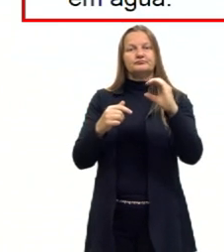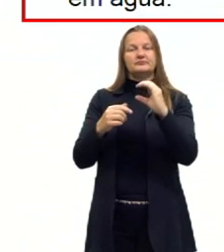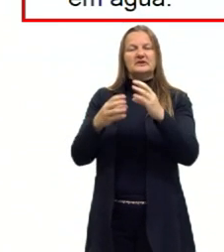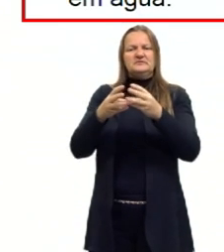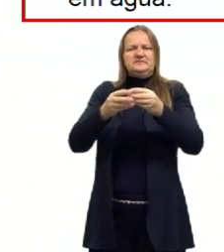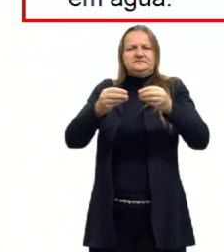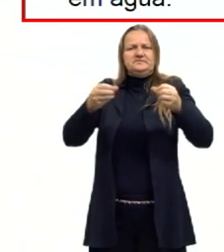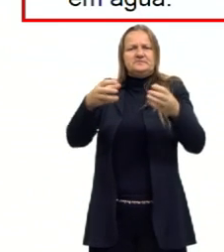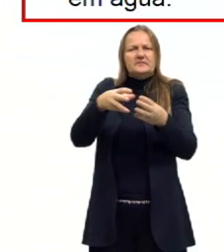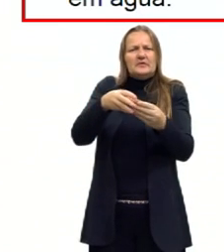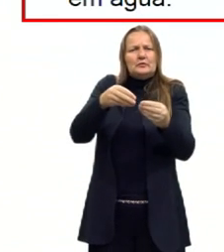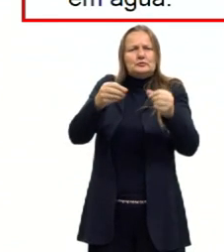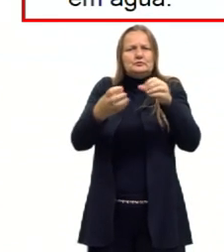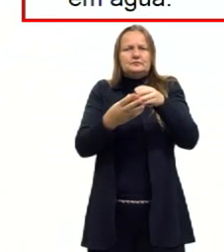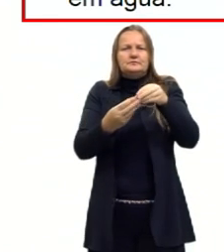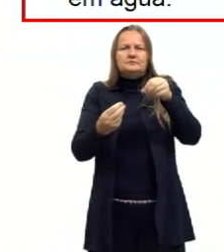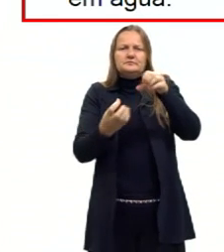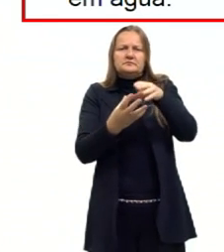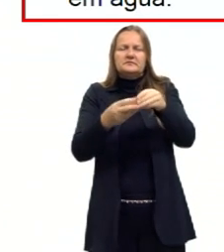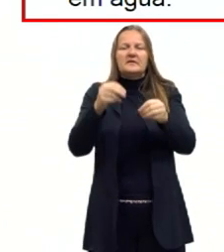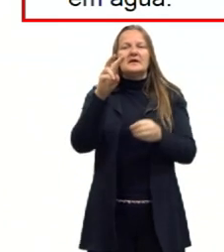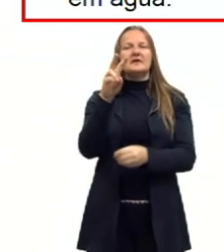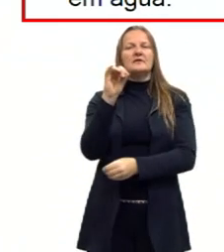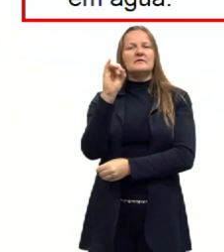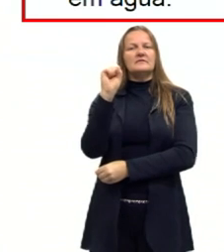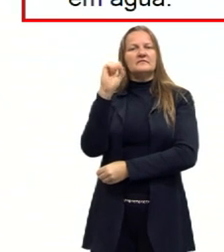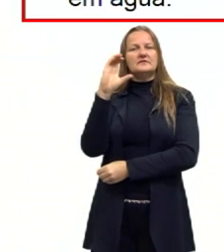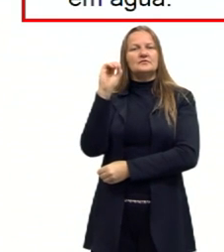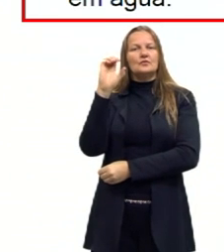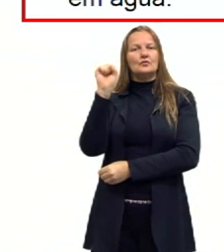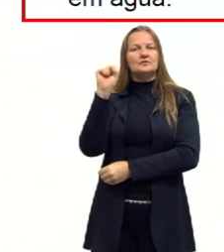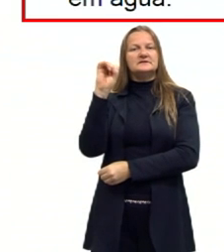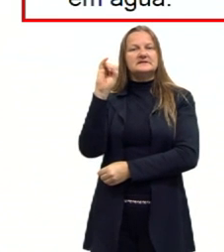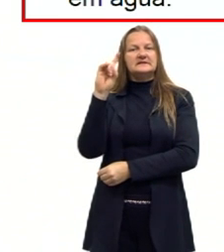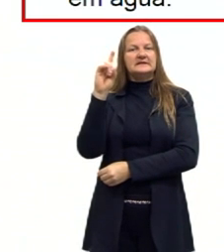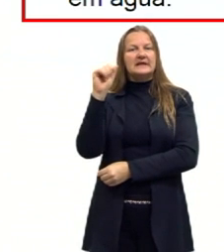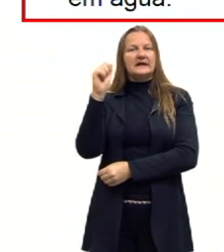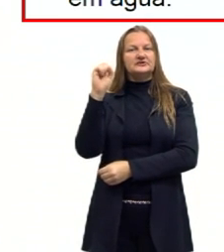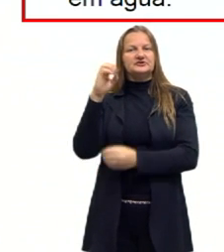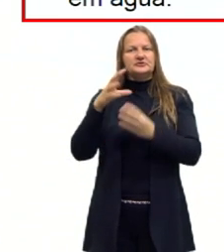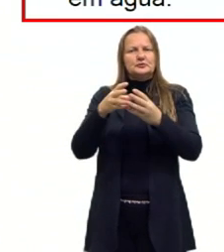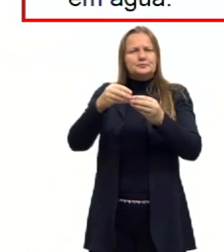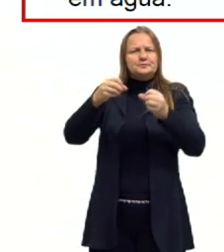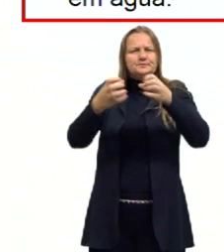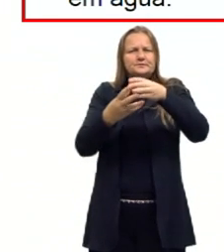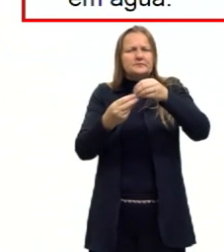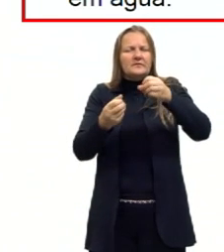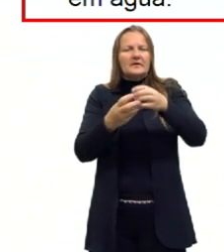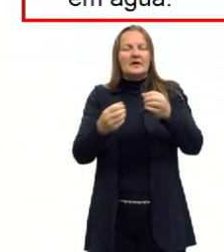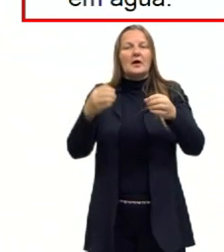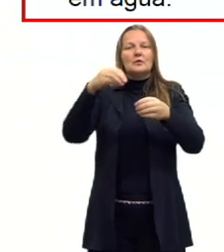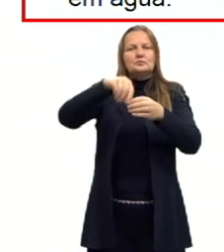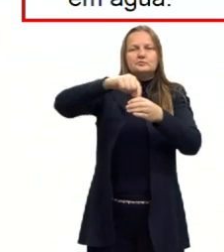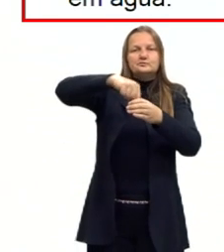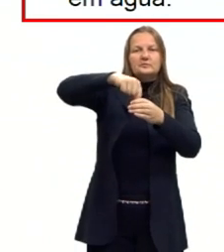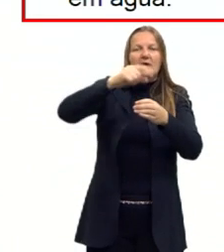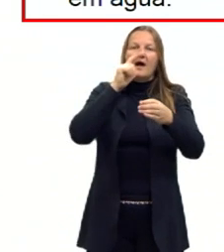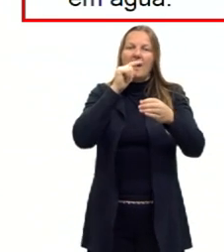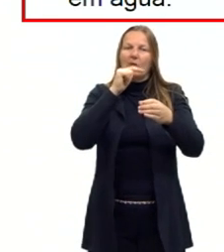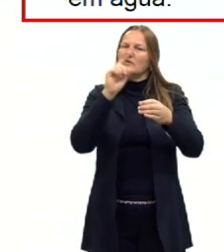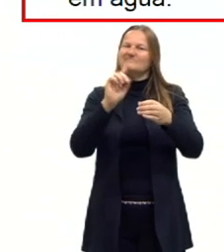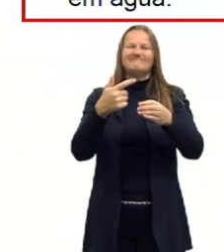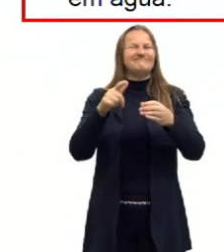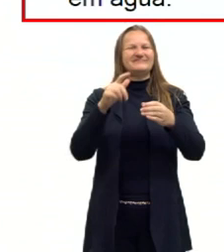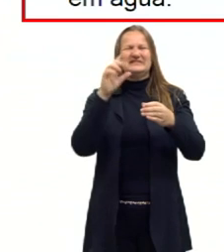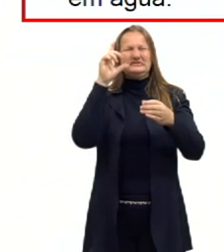do ácido e, consequentemente, ele vai perdendo a solubilidade em água. E acima de dez carbonos, né, como os